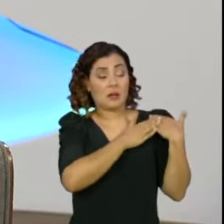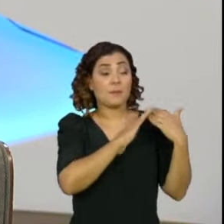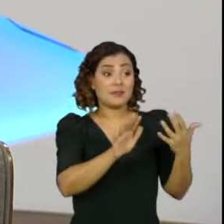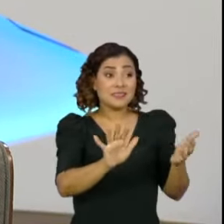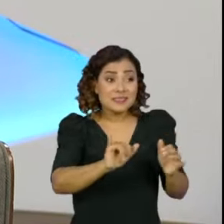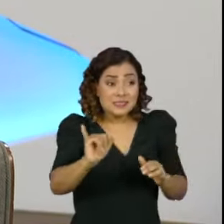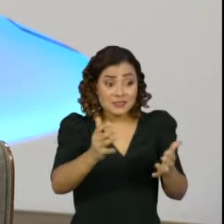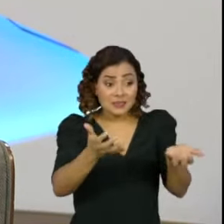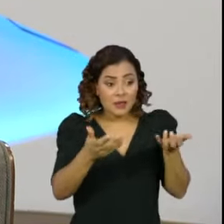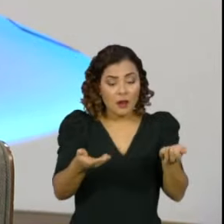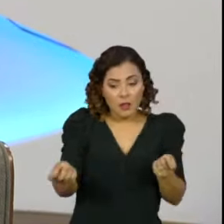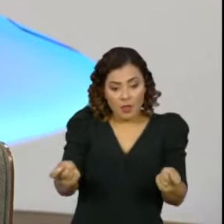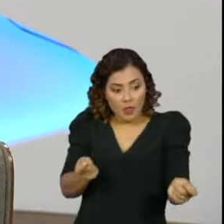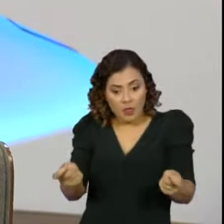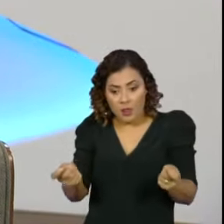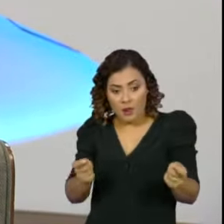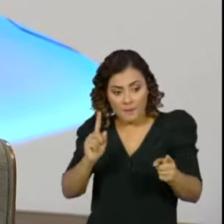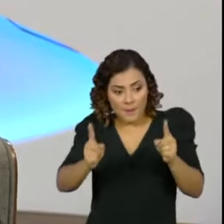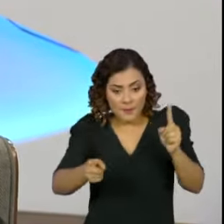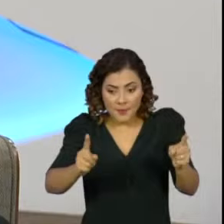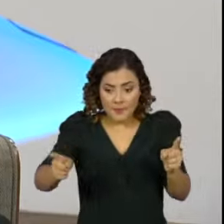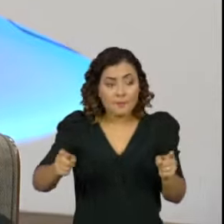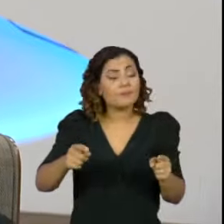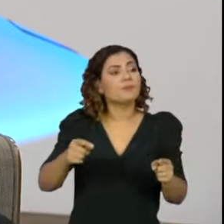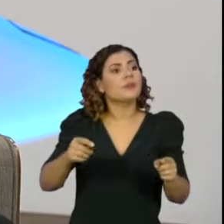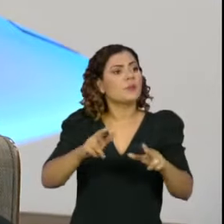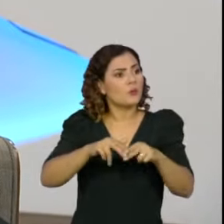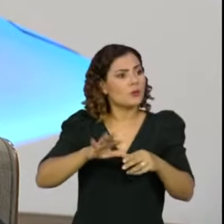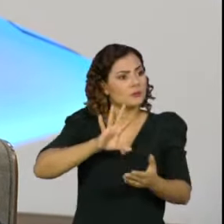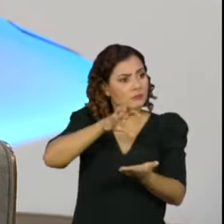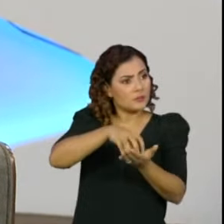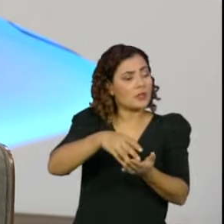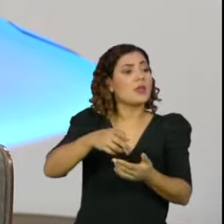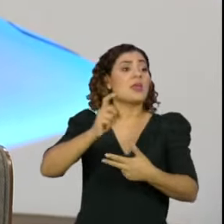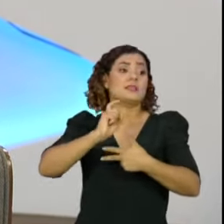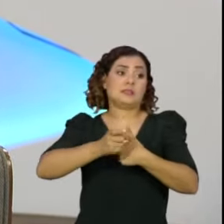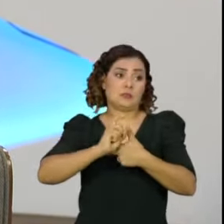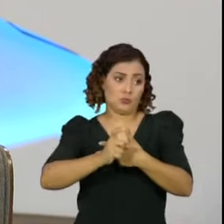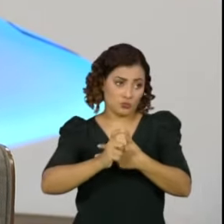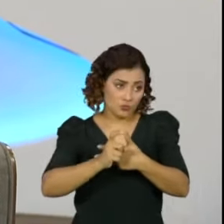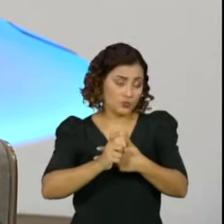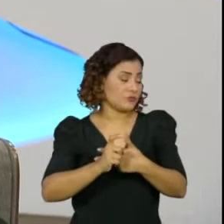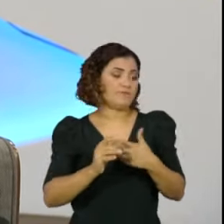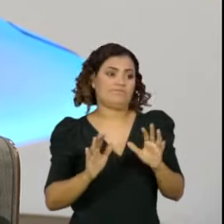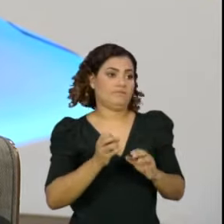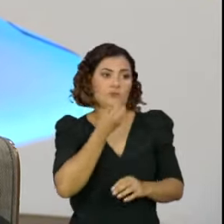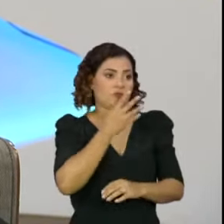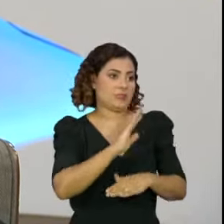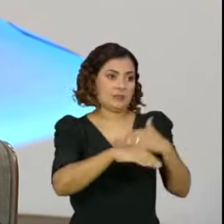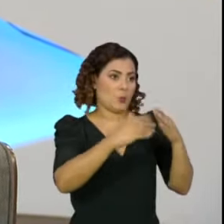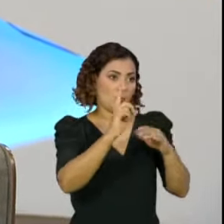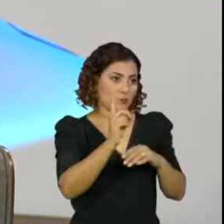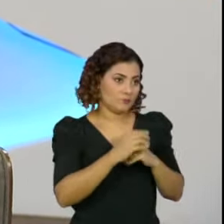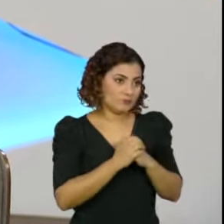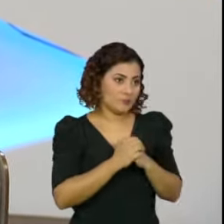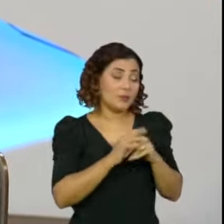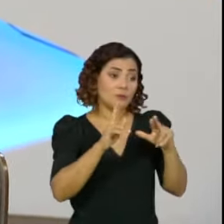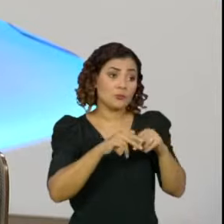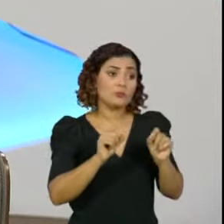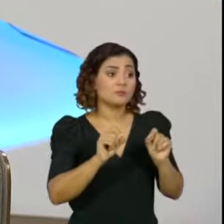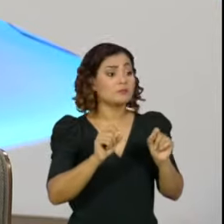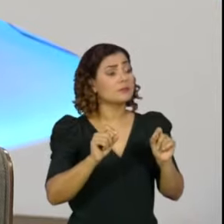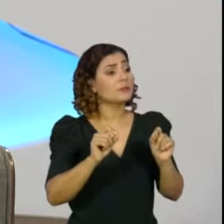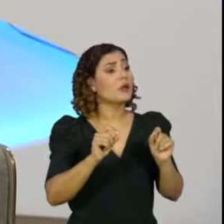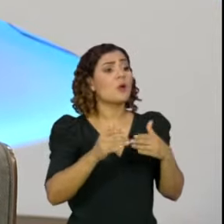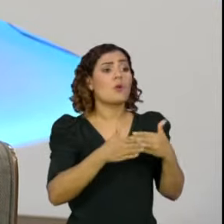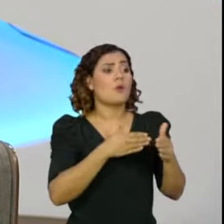nessa determinação de políticas que devem ser atribuídas ao Executivo, isso não vai dar certo. Assim como nós não vamos permitir também que